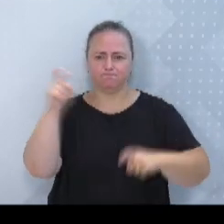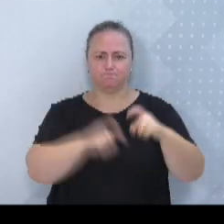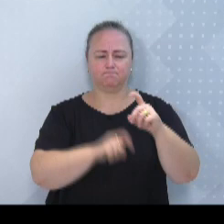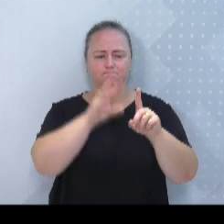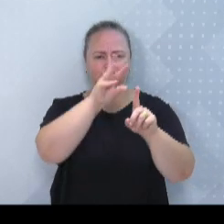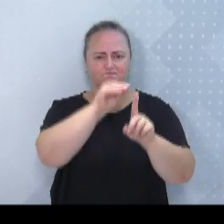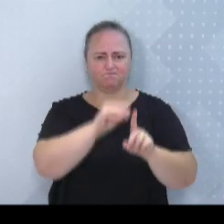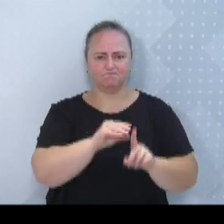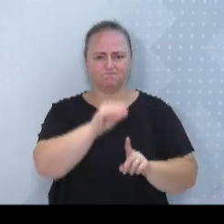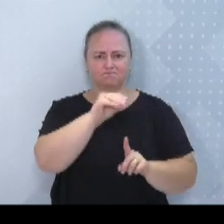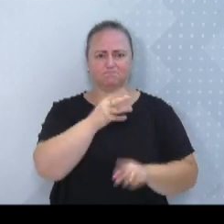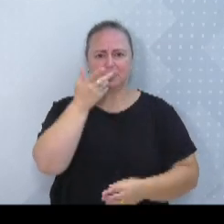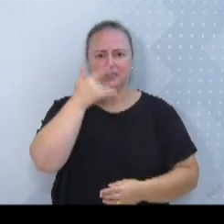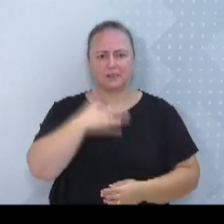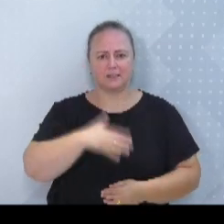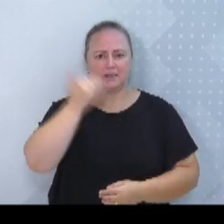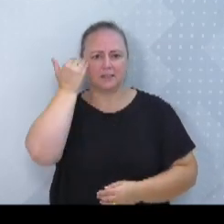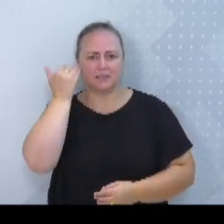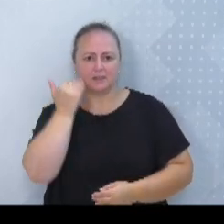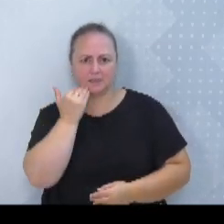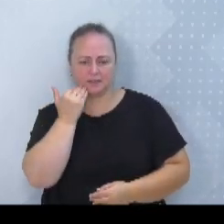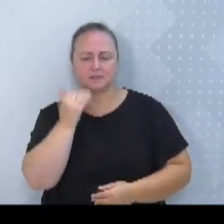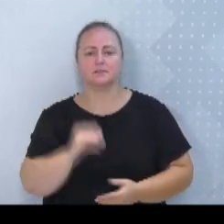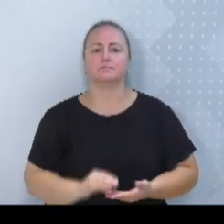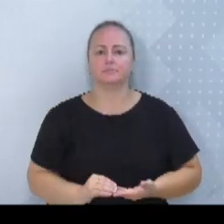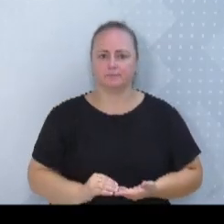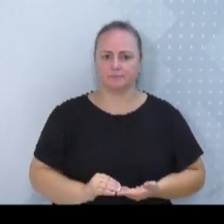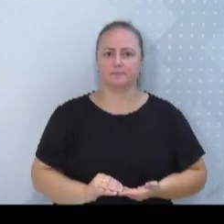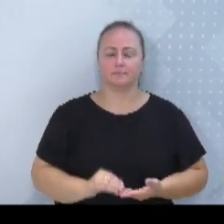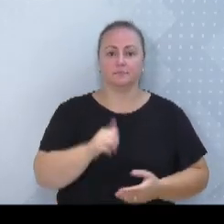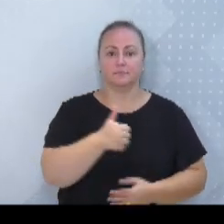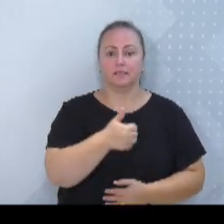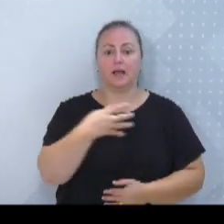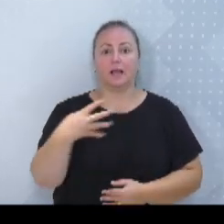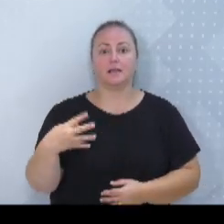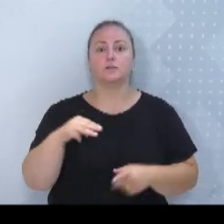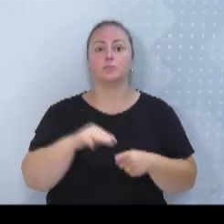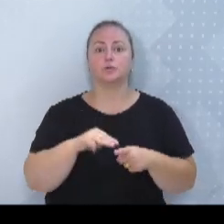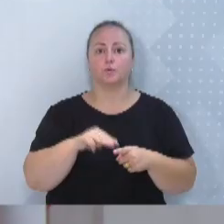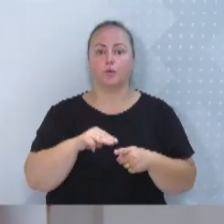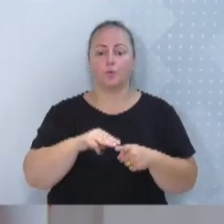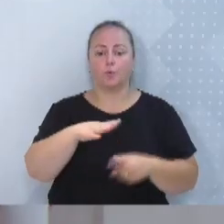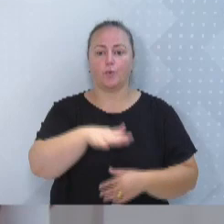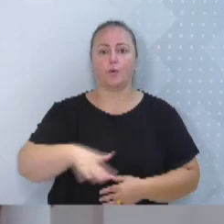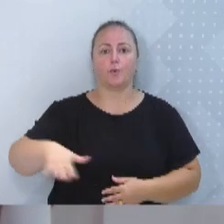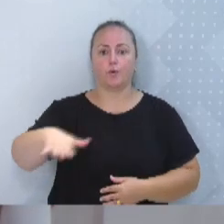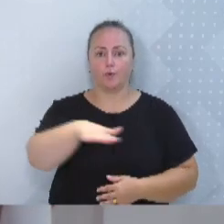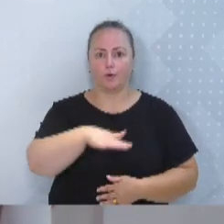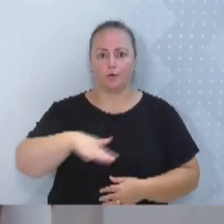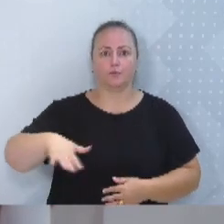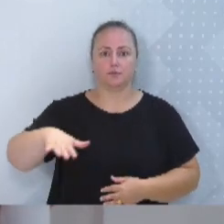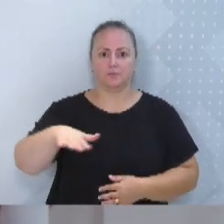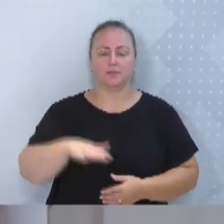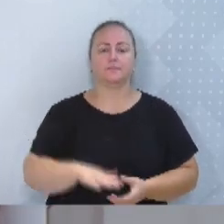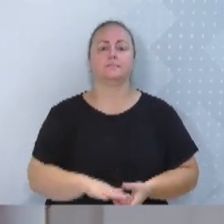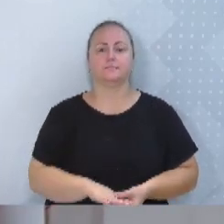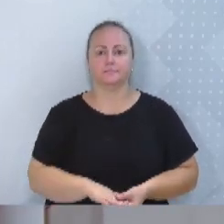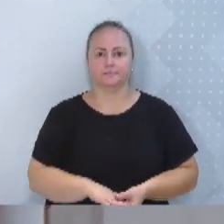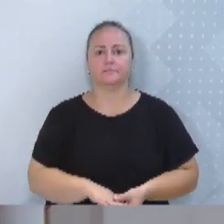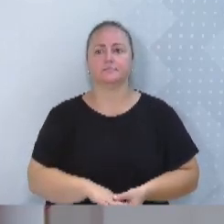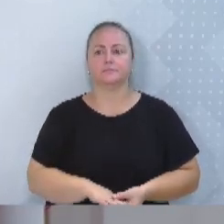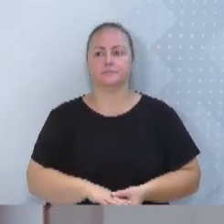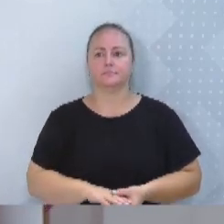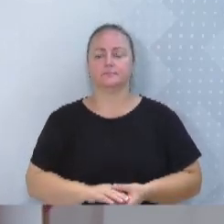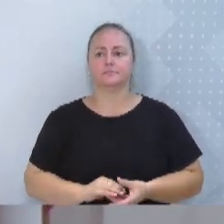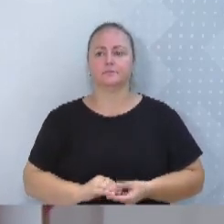crianças e adolescentes para os 14 municípios que compõem a Regional da ANVI. E lá, presidente